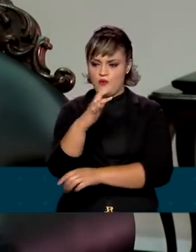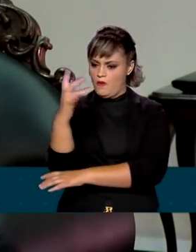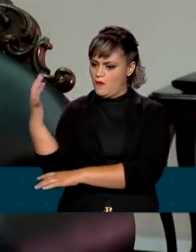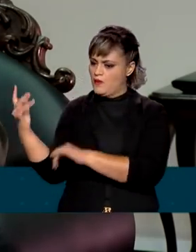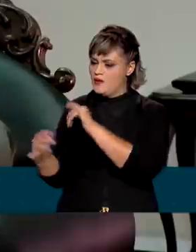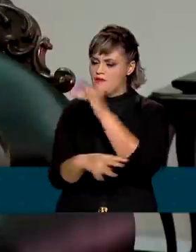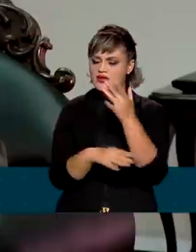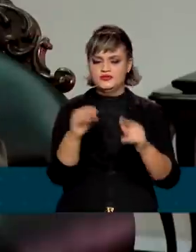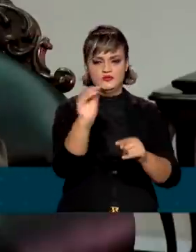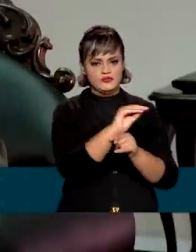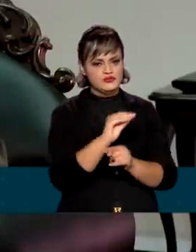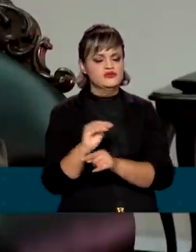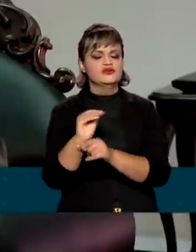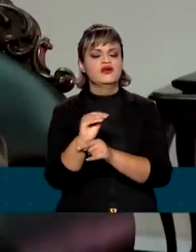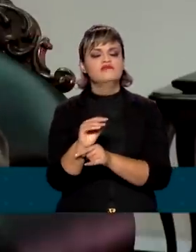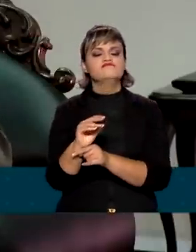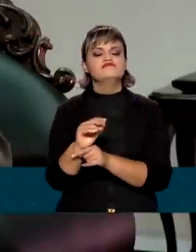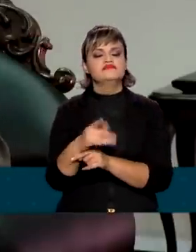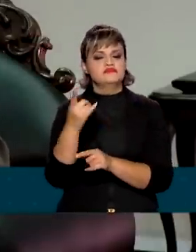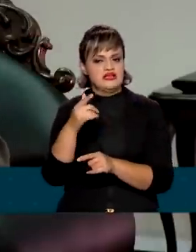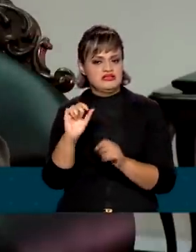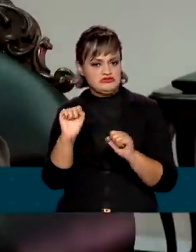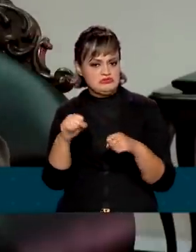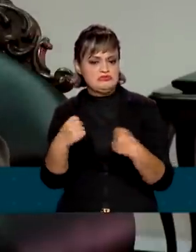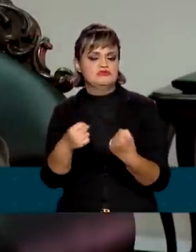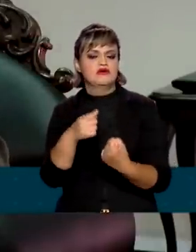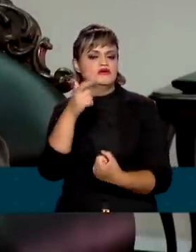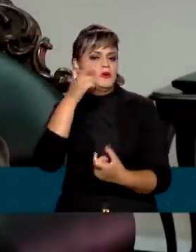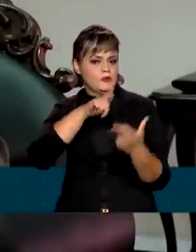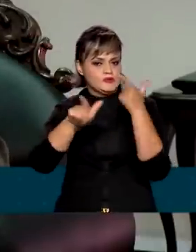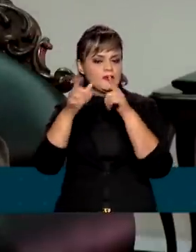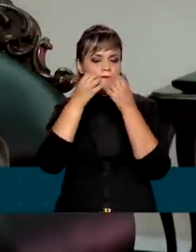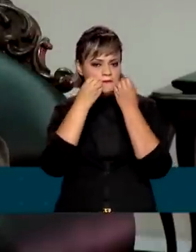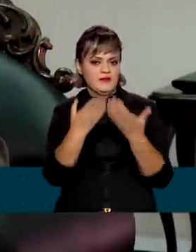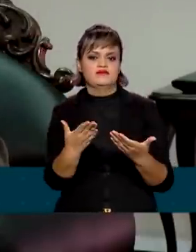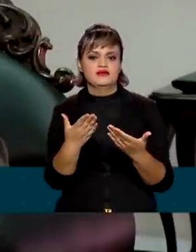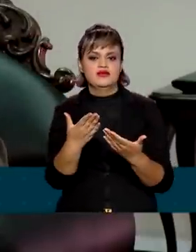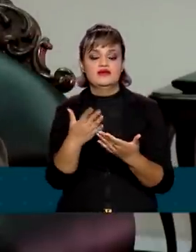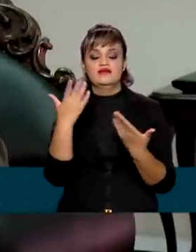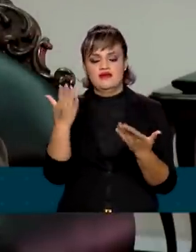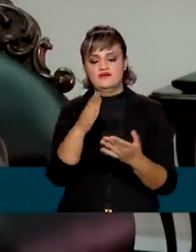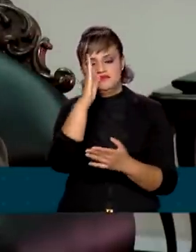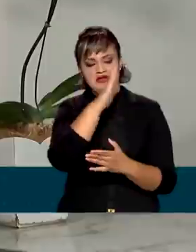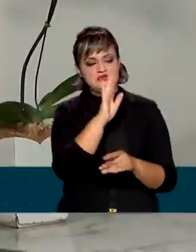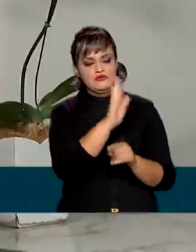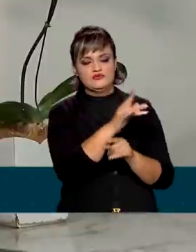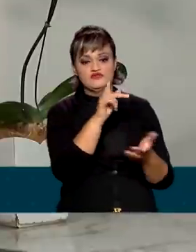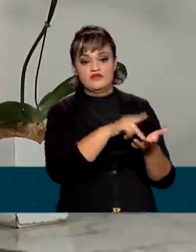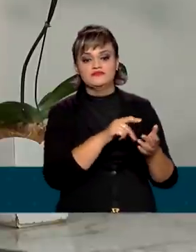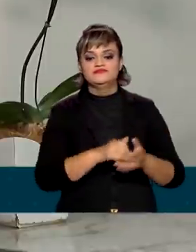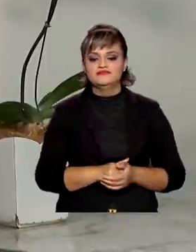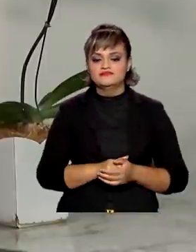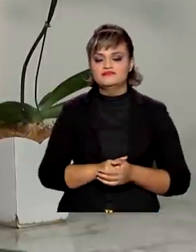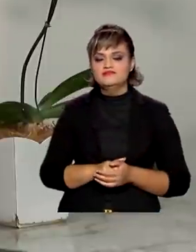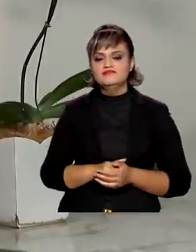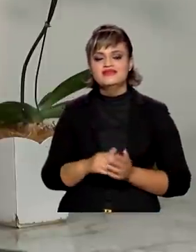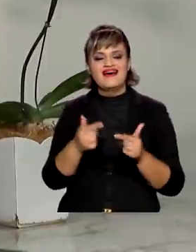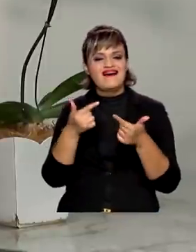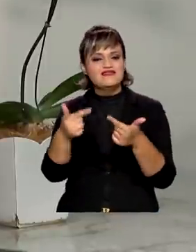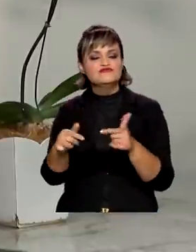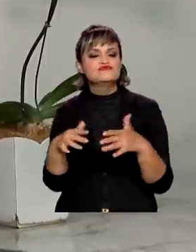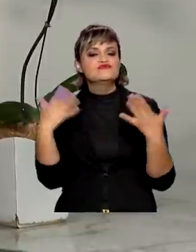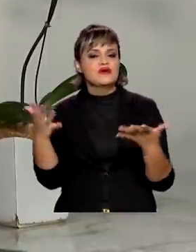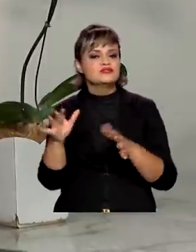veio para somar esforço e a gente ter resultados melhores, resultados que o Brasil merece. Quais as ações que estão sendo